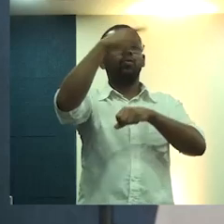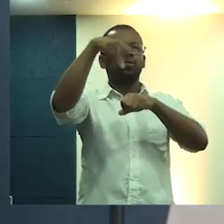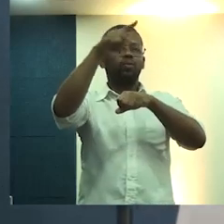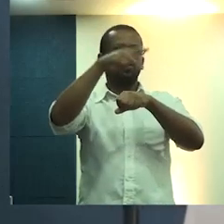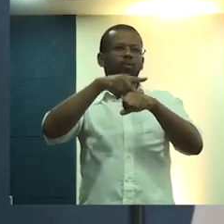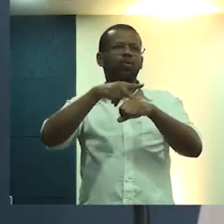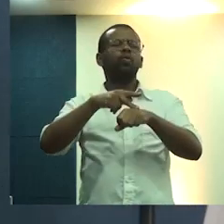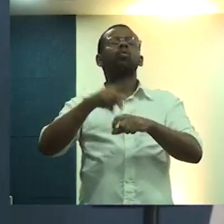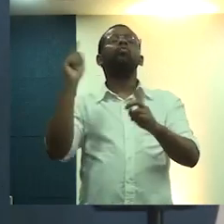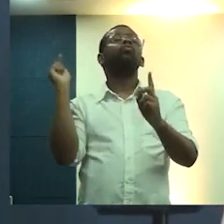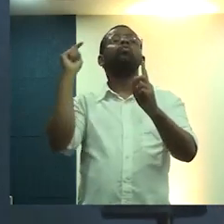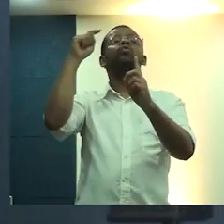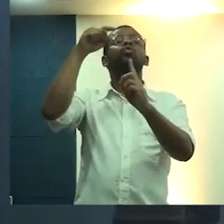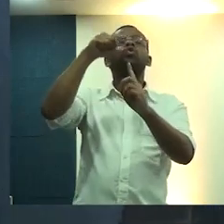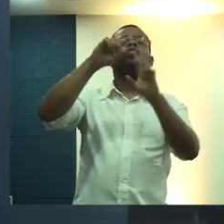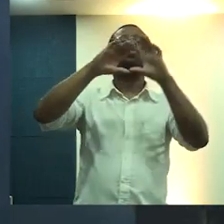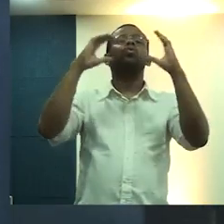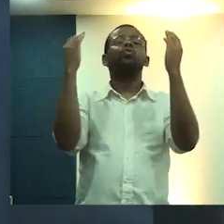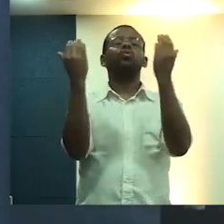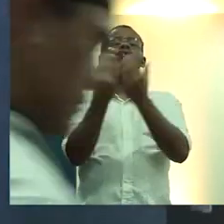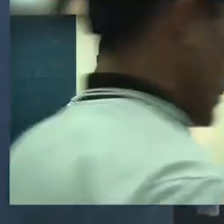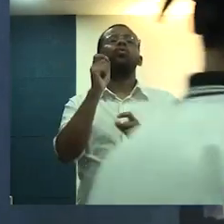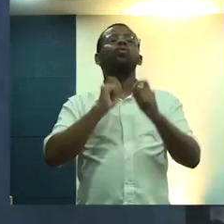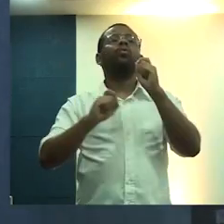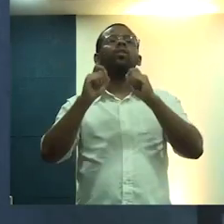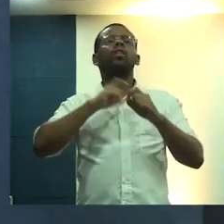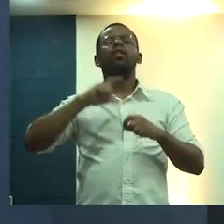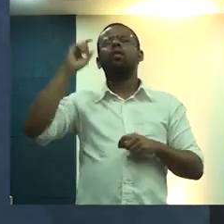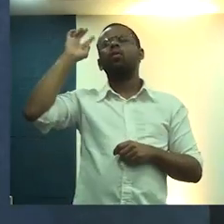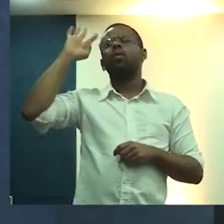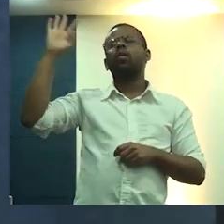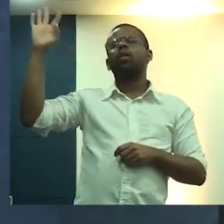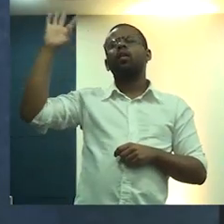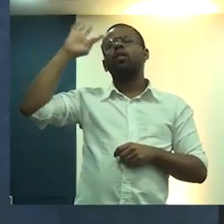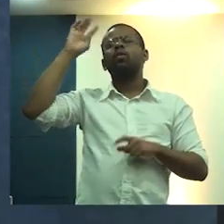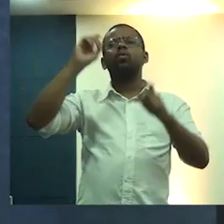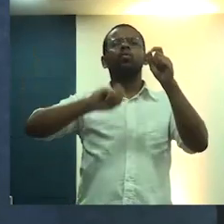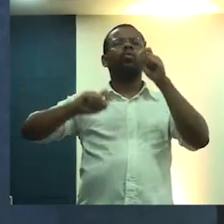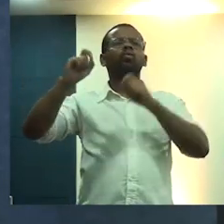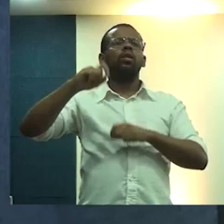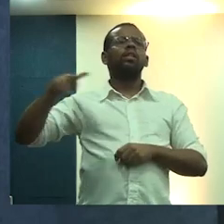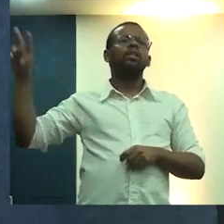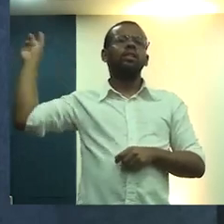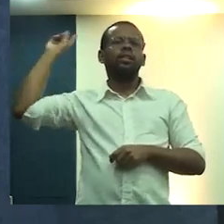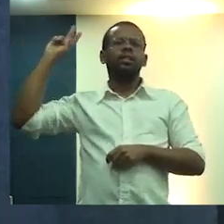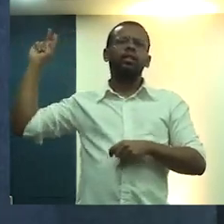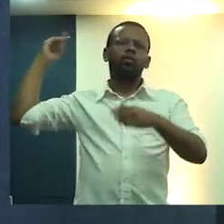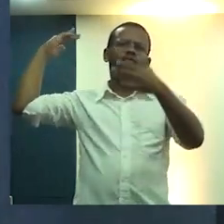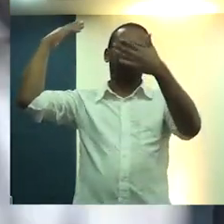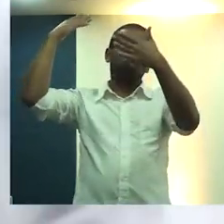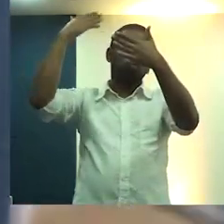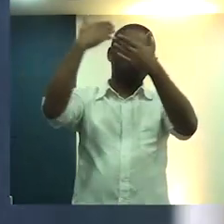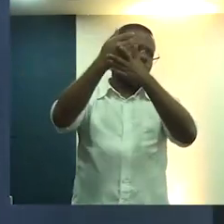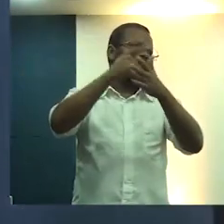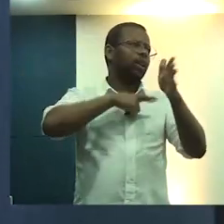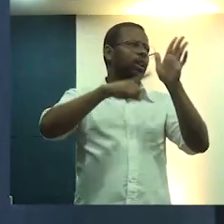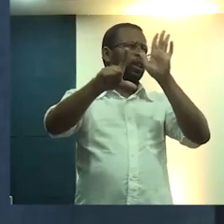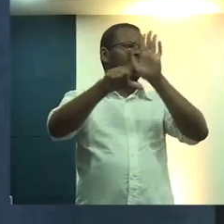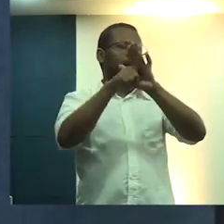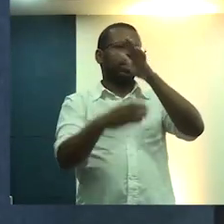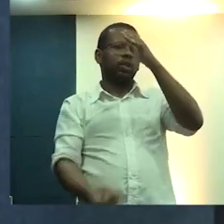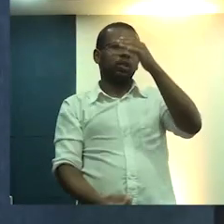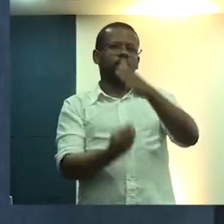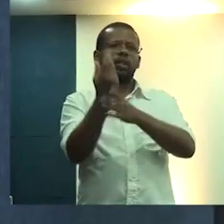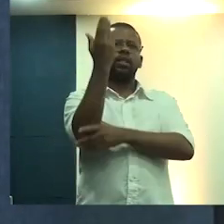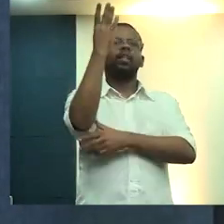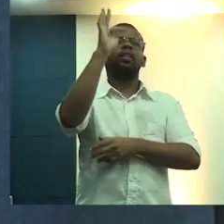objetivo do encontro desta noite é promover uma reflexão acerca do histórico da lei, desde a formulação